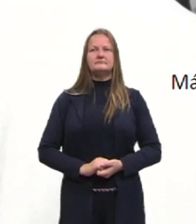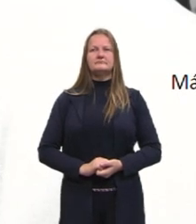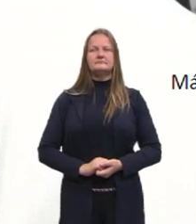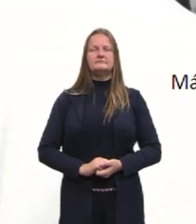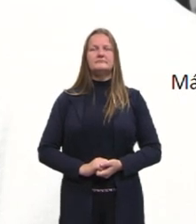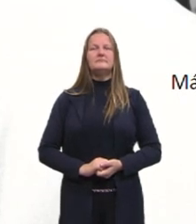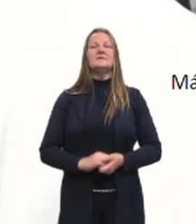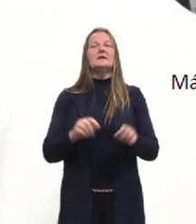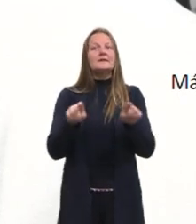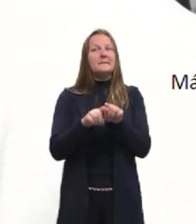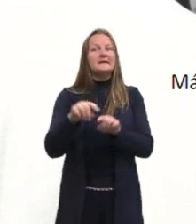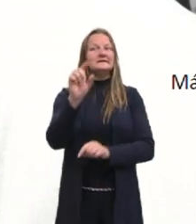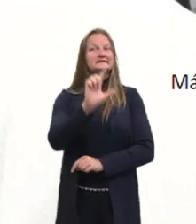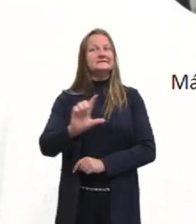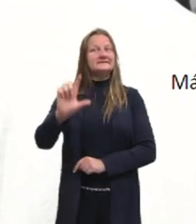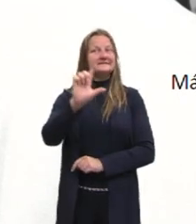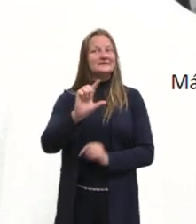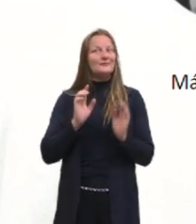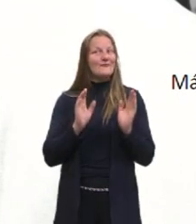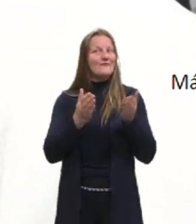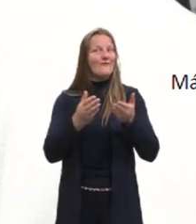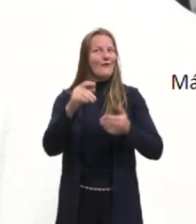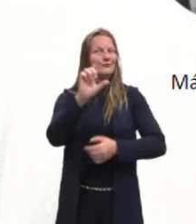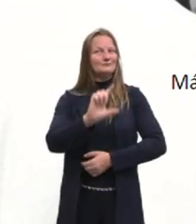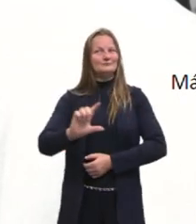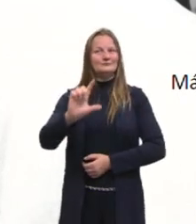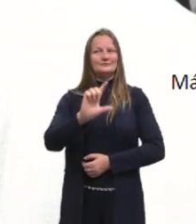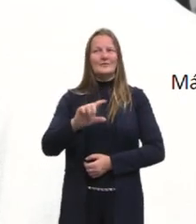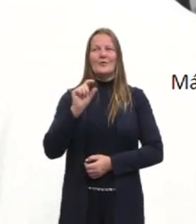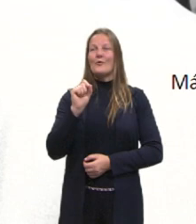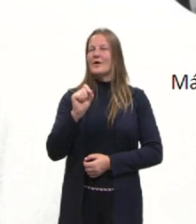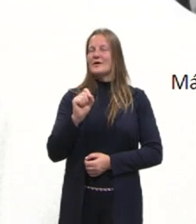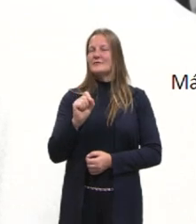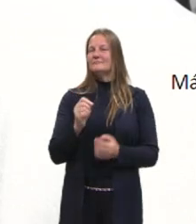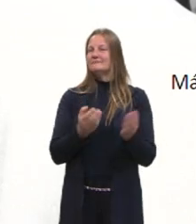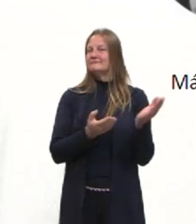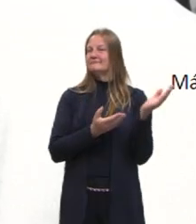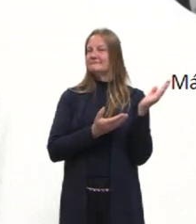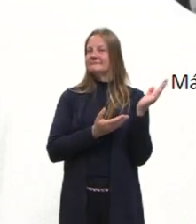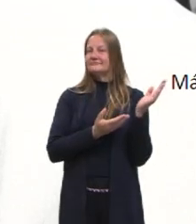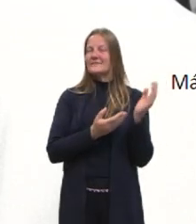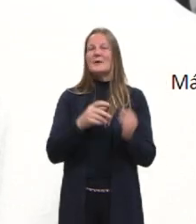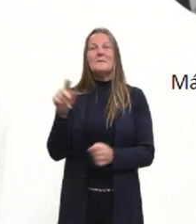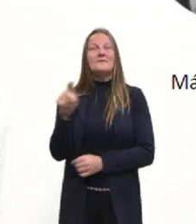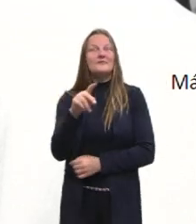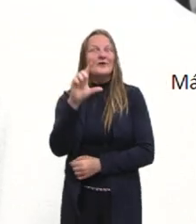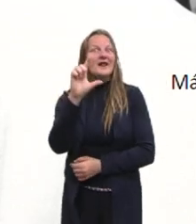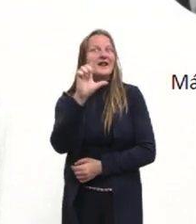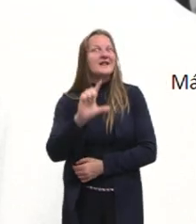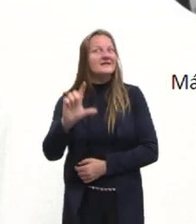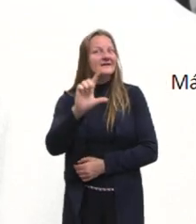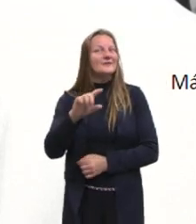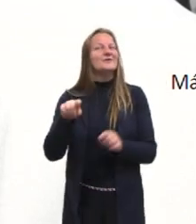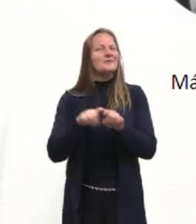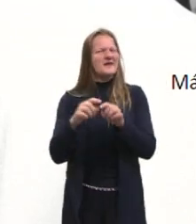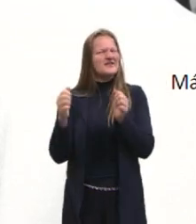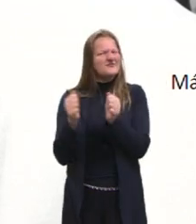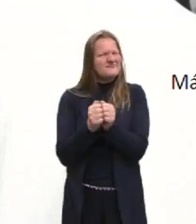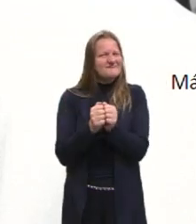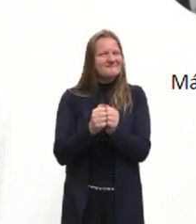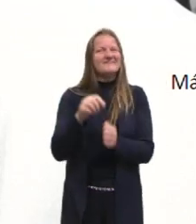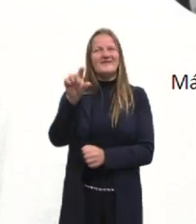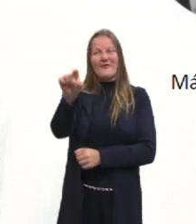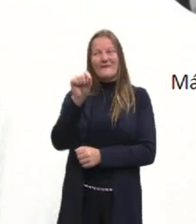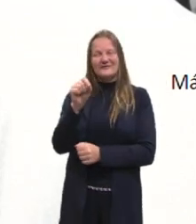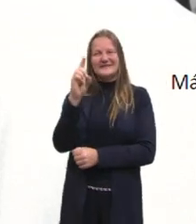E para falar um pouquinho da literatura, ninguém melhor do que a nossa profe de literatura aqui do Projeto para a Enem. Então, eu